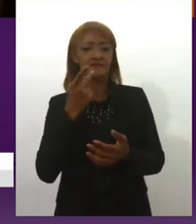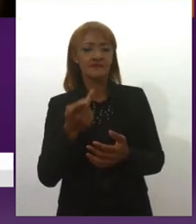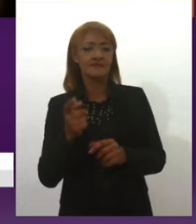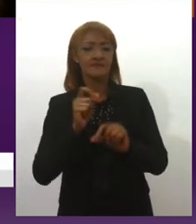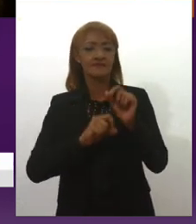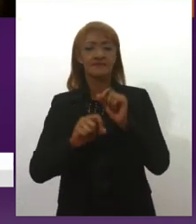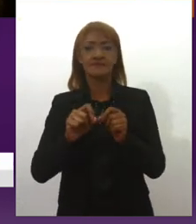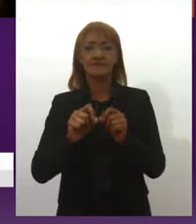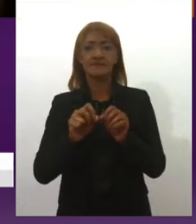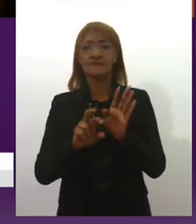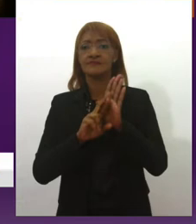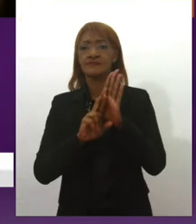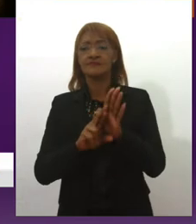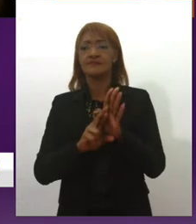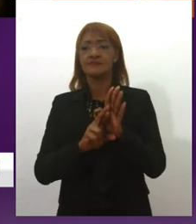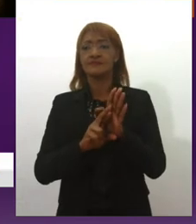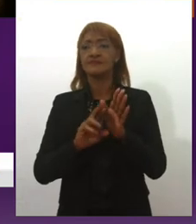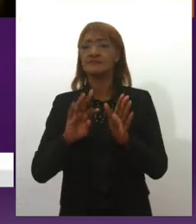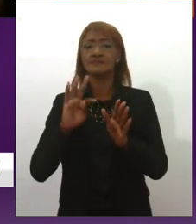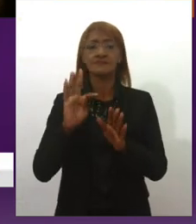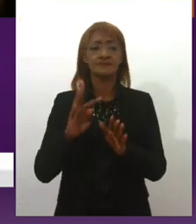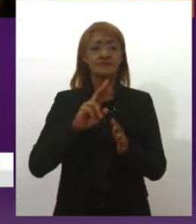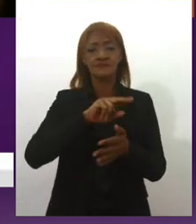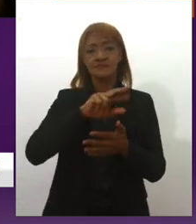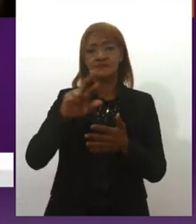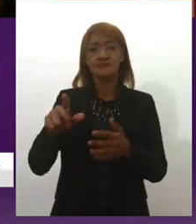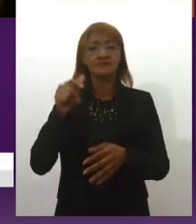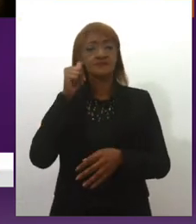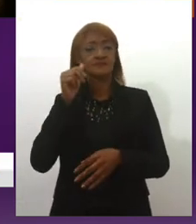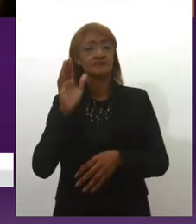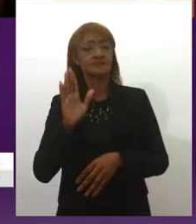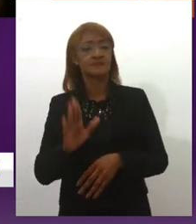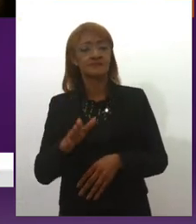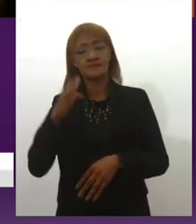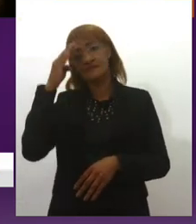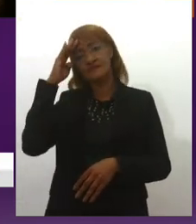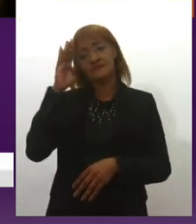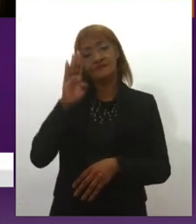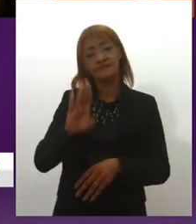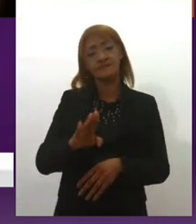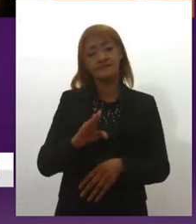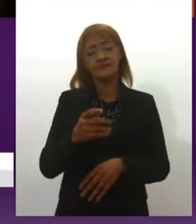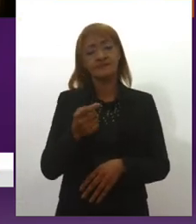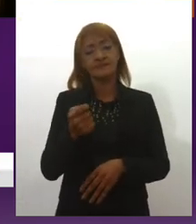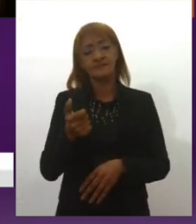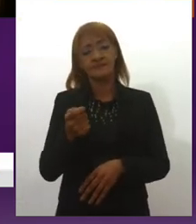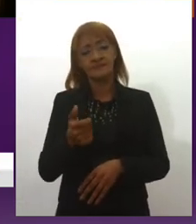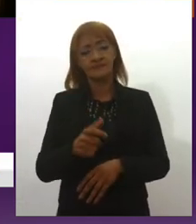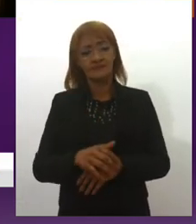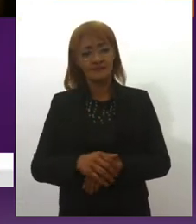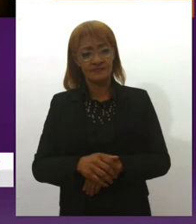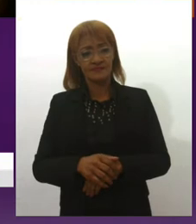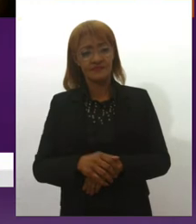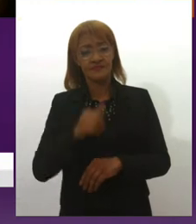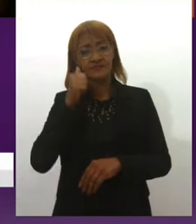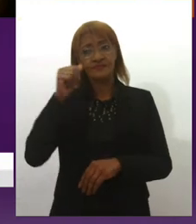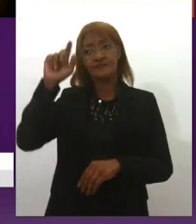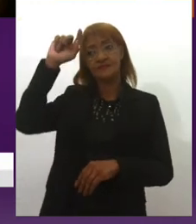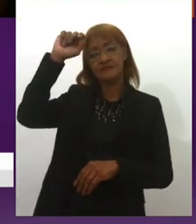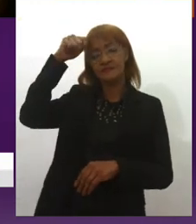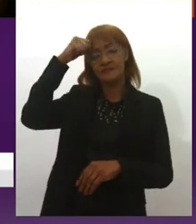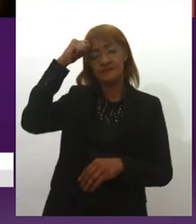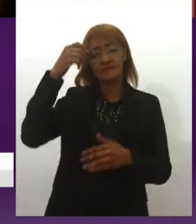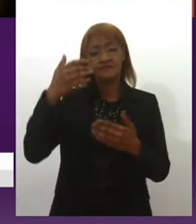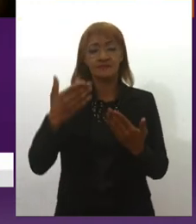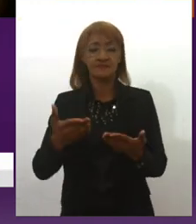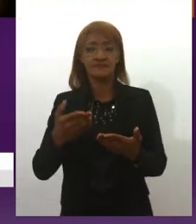mulheres, né, e eu estou falando principalmente dessas mulheres que são muito poucas na academia, que são dessas mulheres pretas que são invisibilizadas na